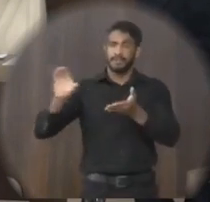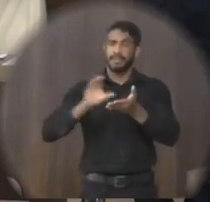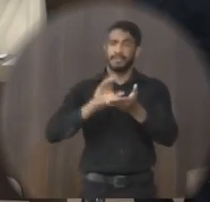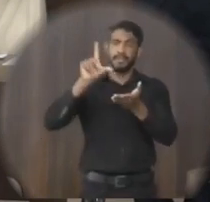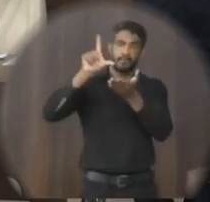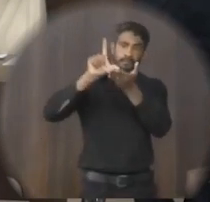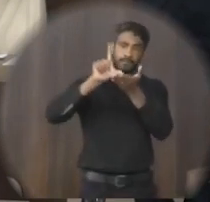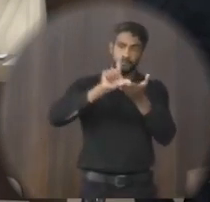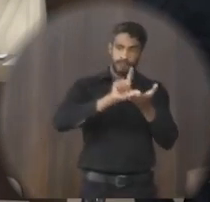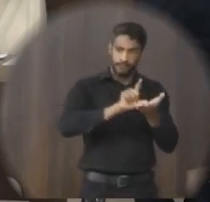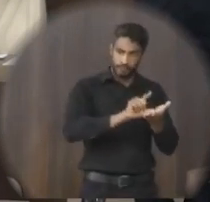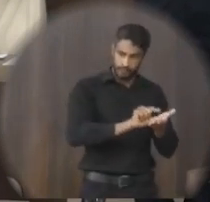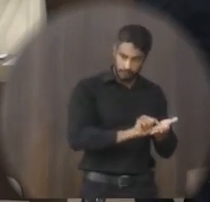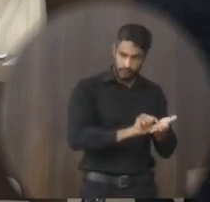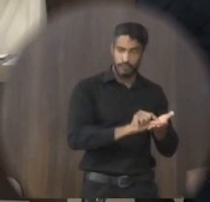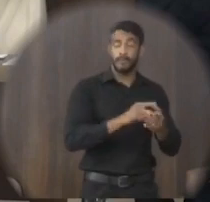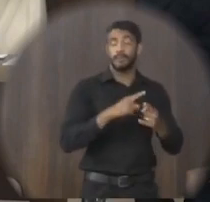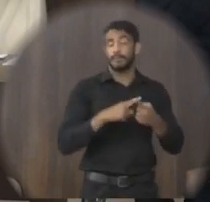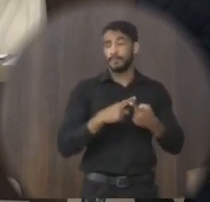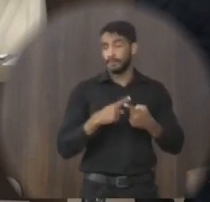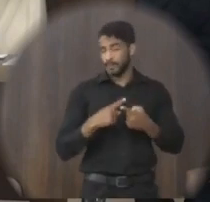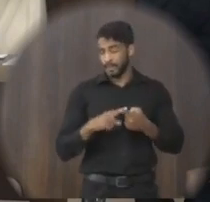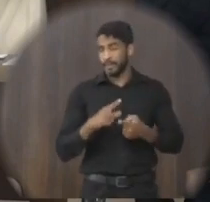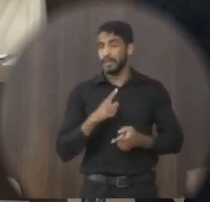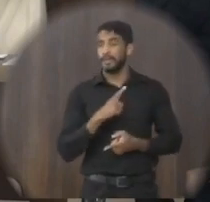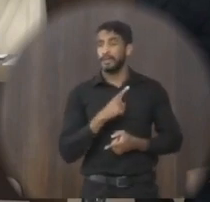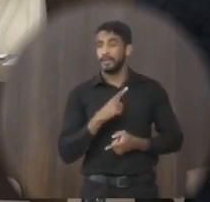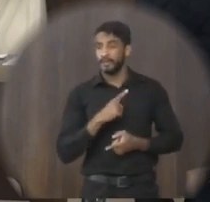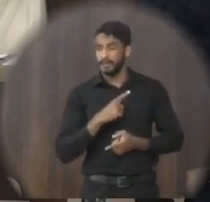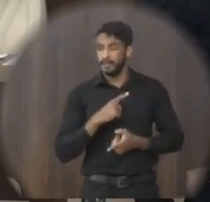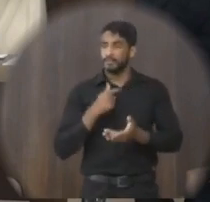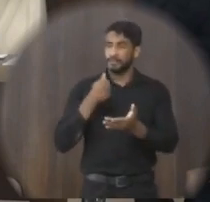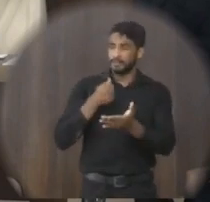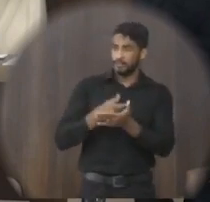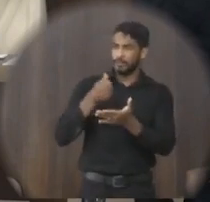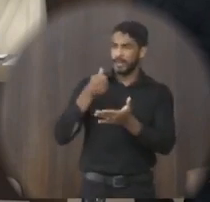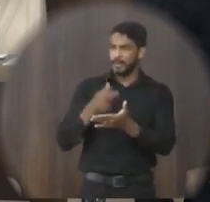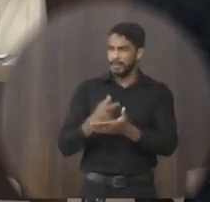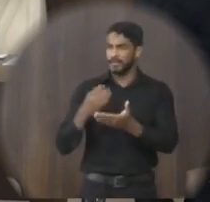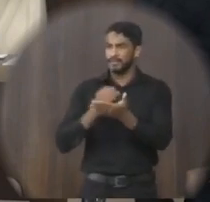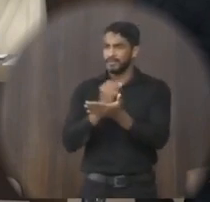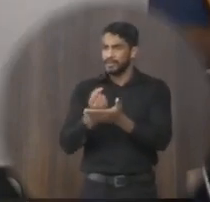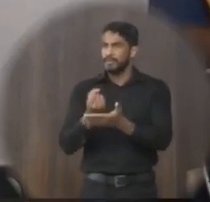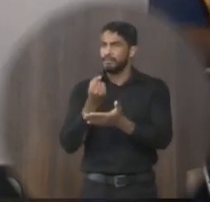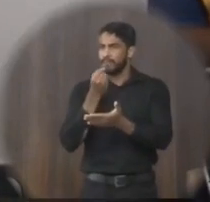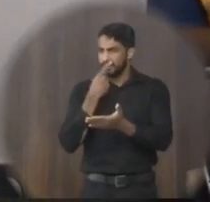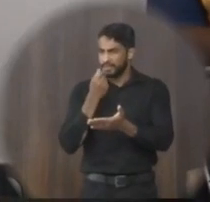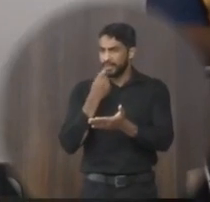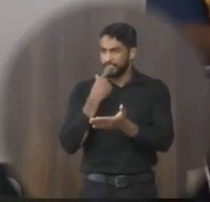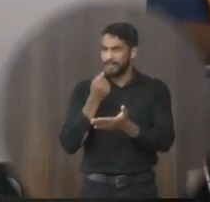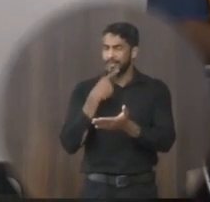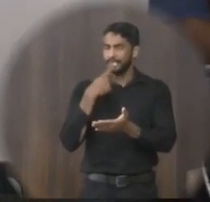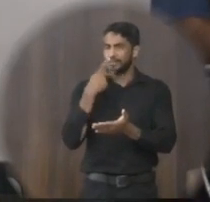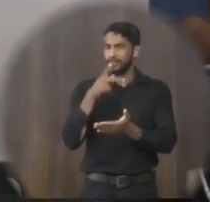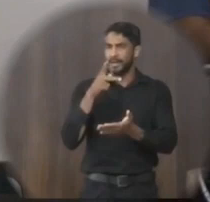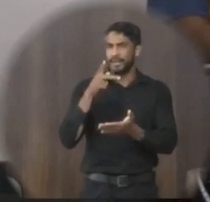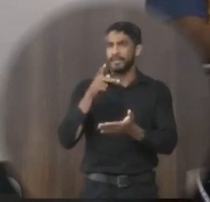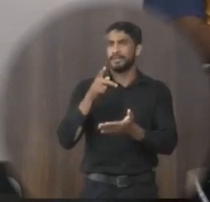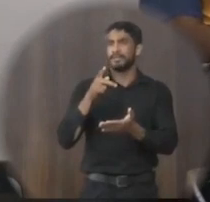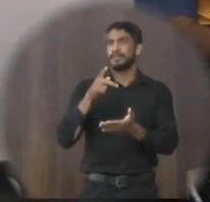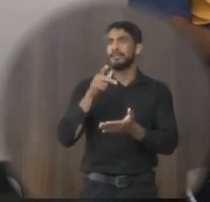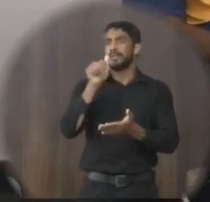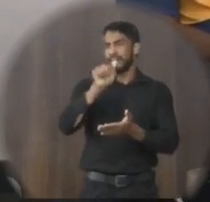esgotam, porque temos os pagamentos de medicamentos que é feito por conta da